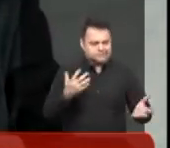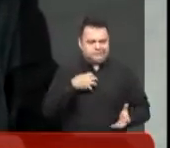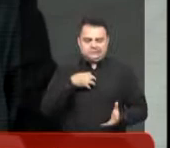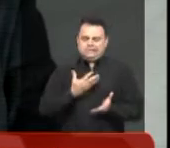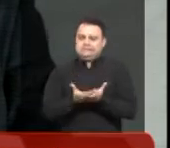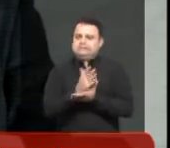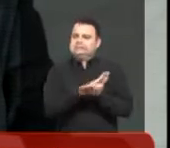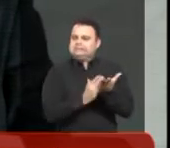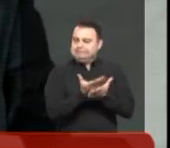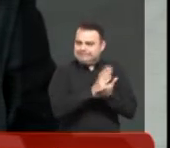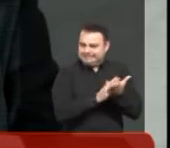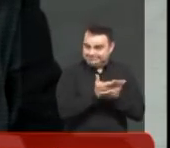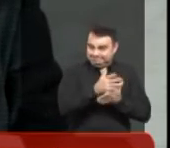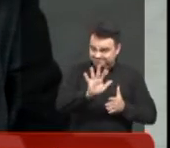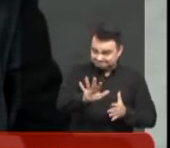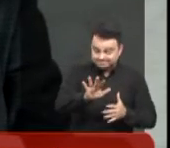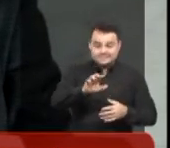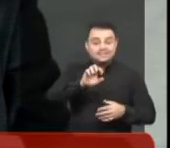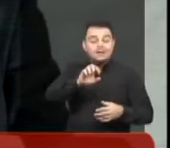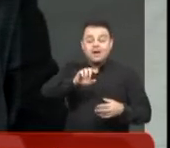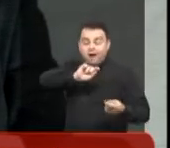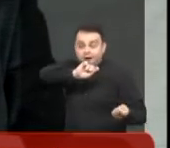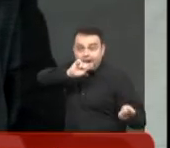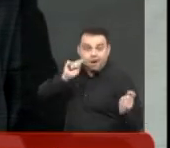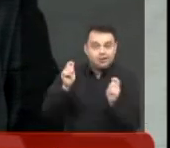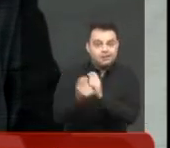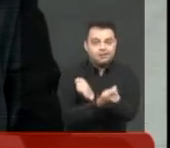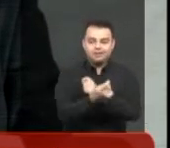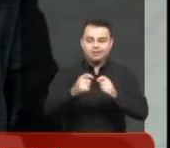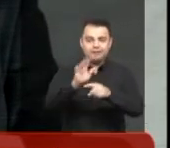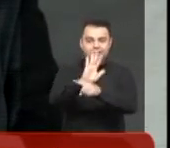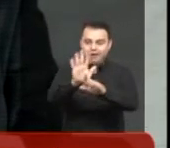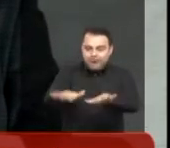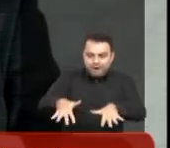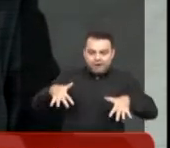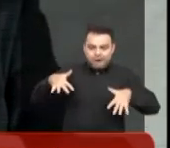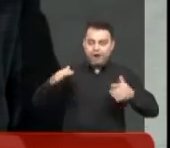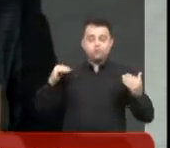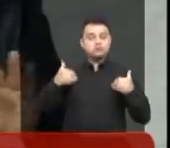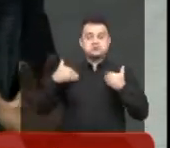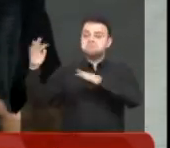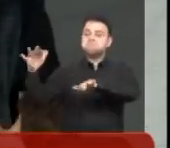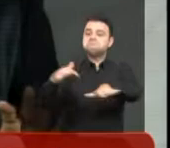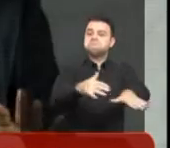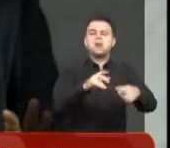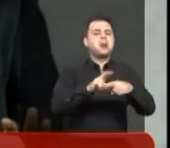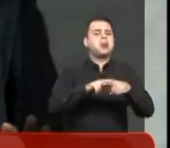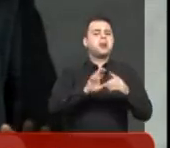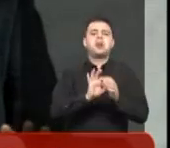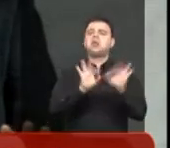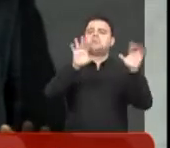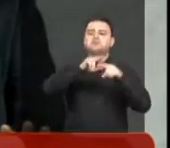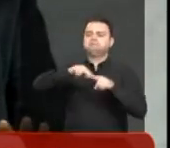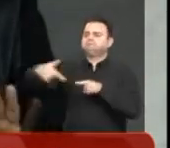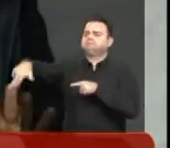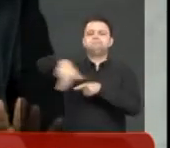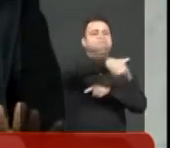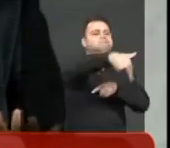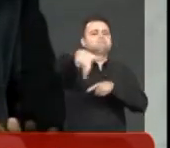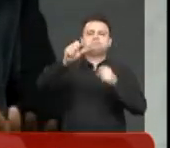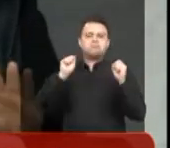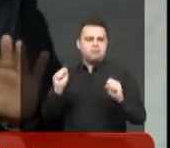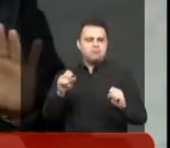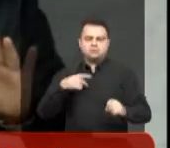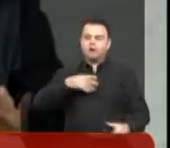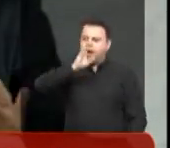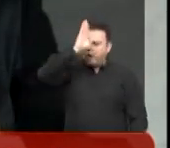da pessoa que vier a ser divertida. Então, nós impusemos essa obrigação, não se fala em gratuidade e ninguém me